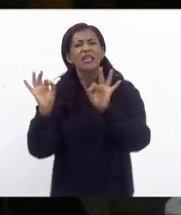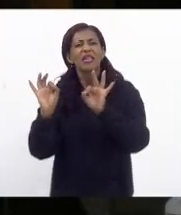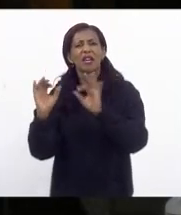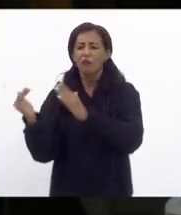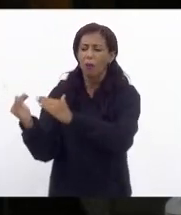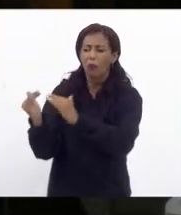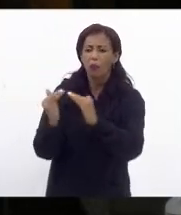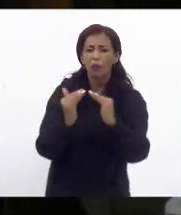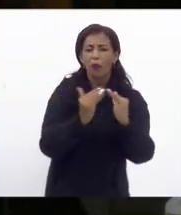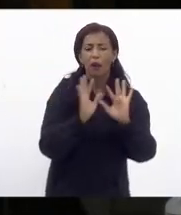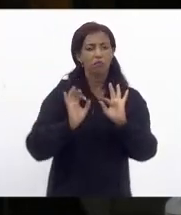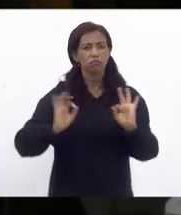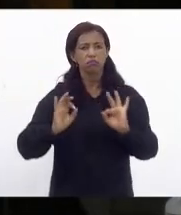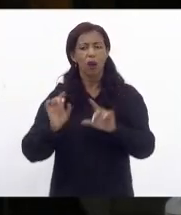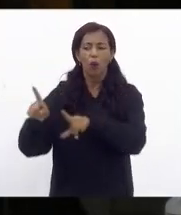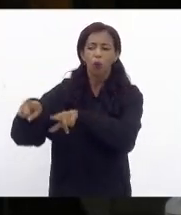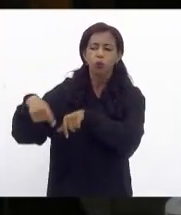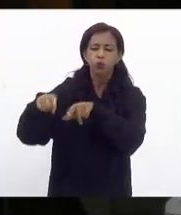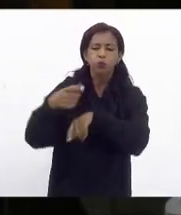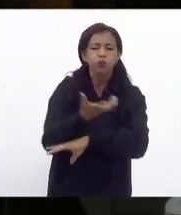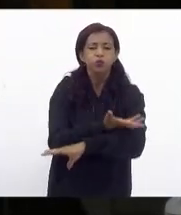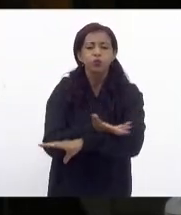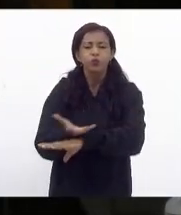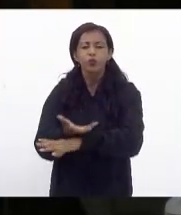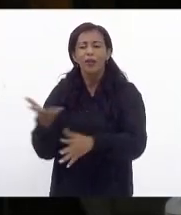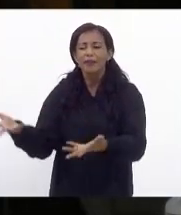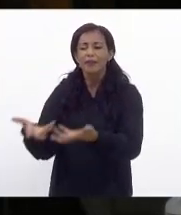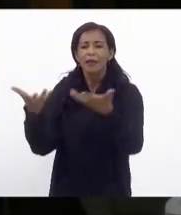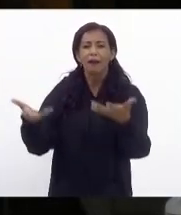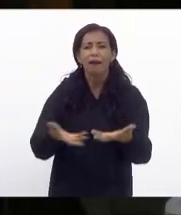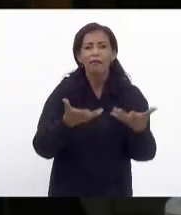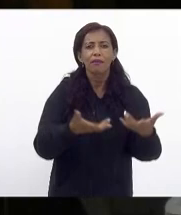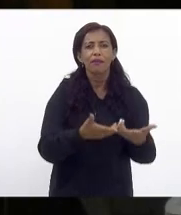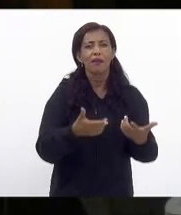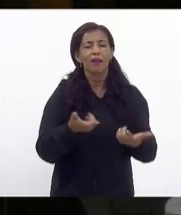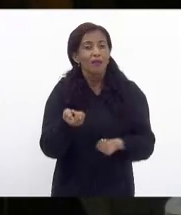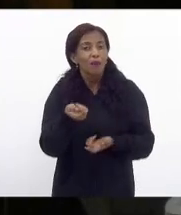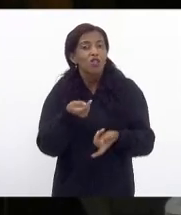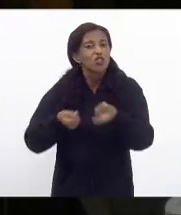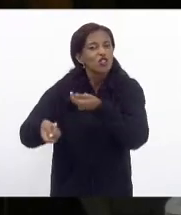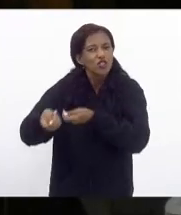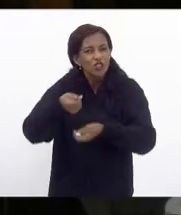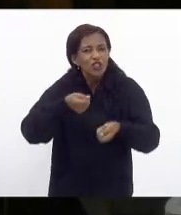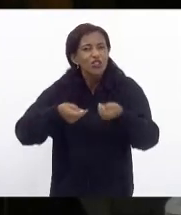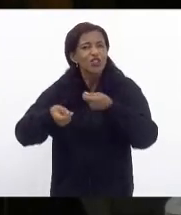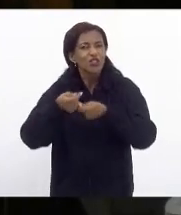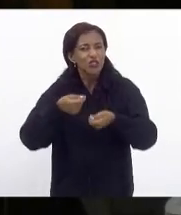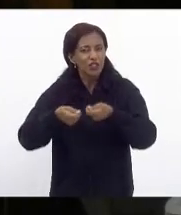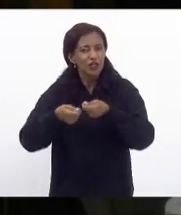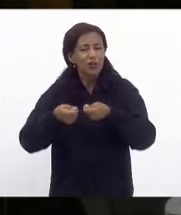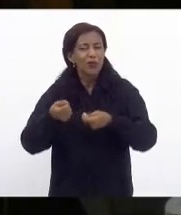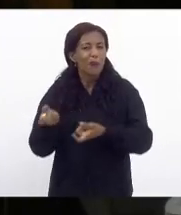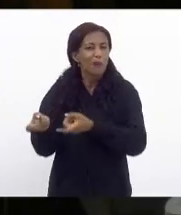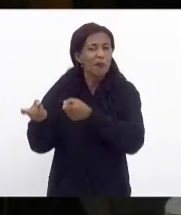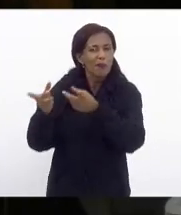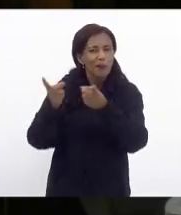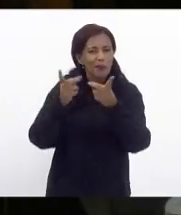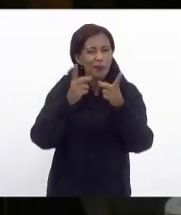e ao mesmo tempo de gerar renda e produtos